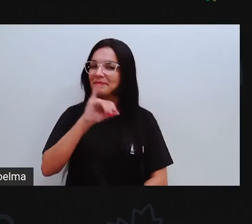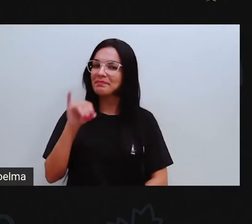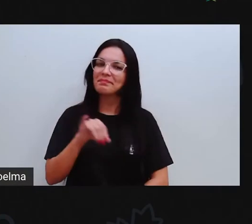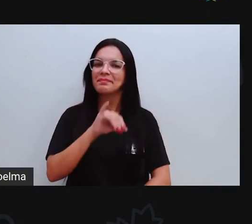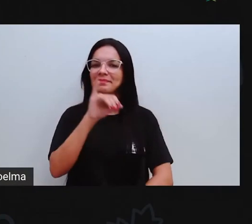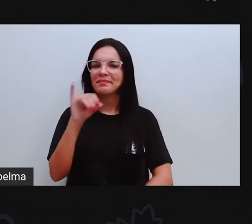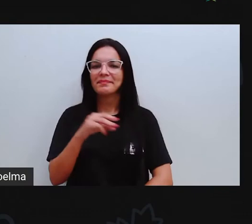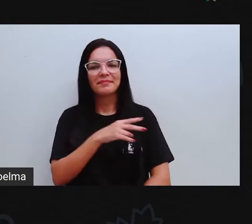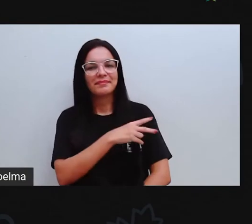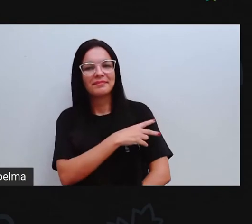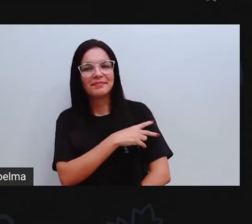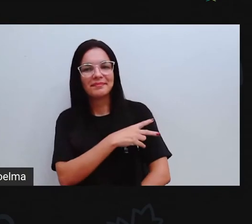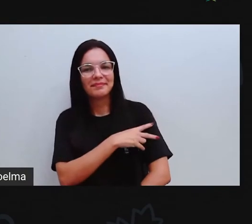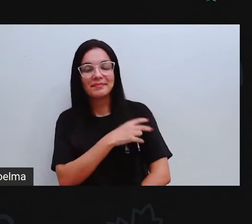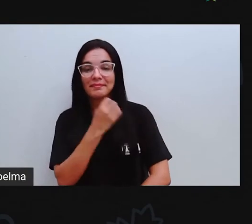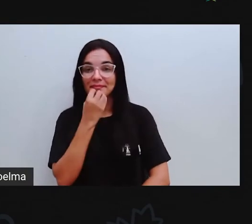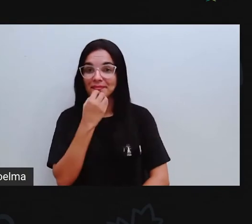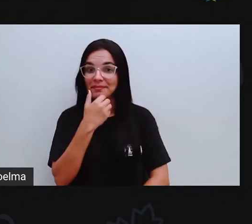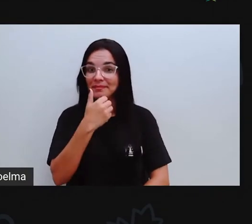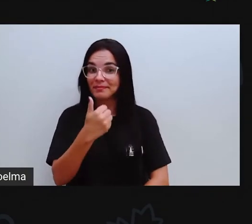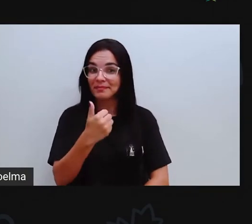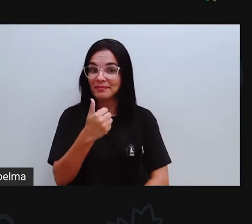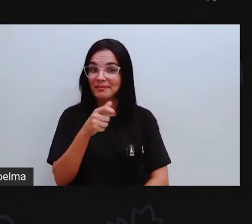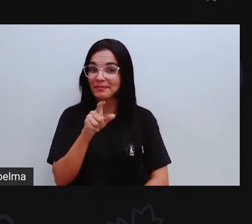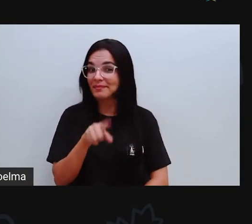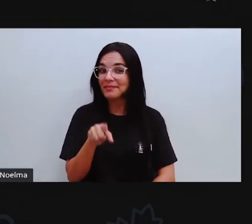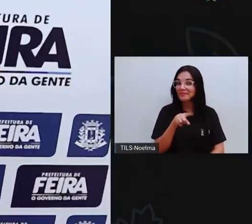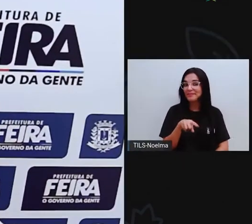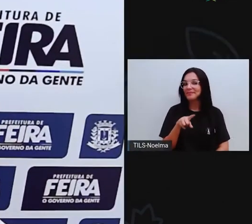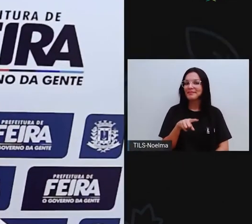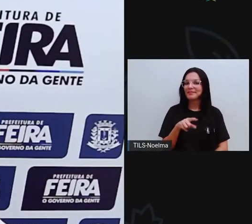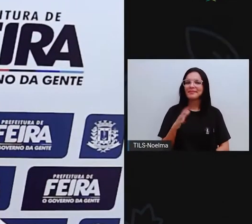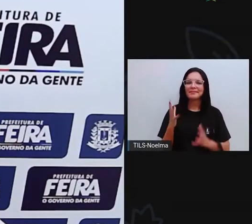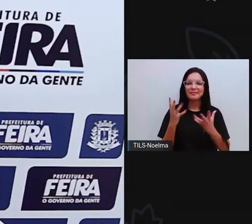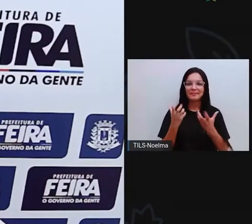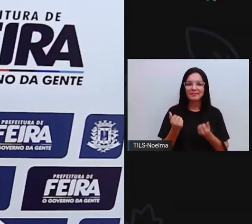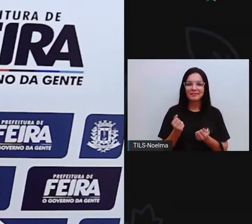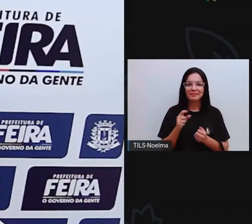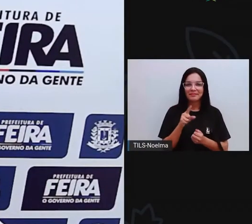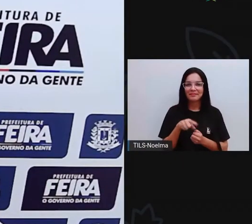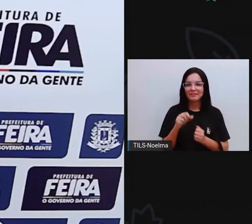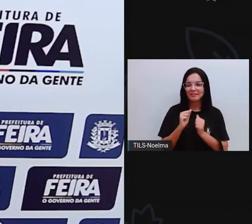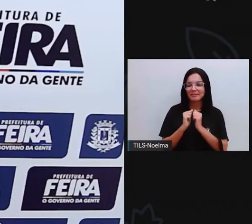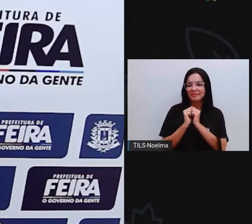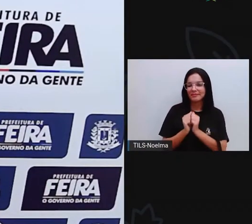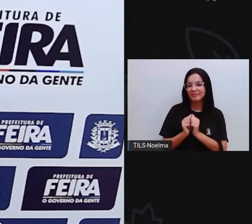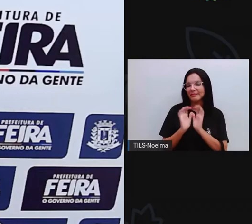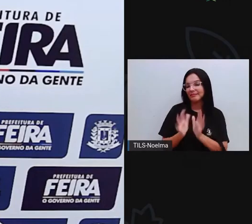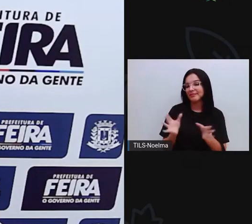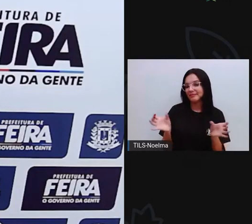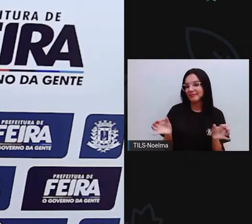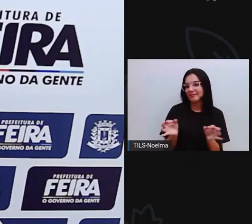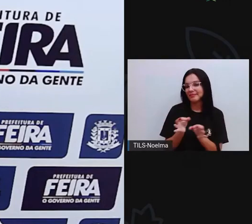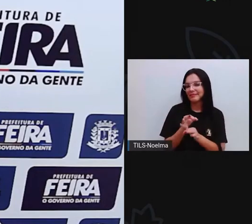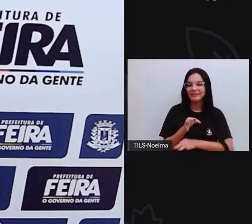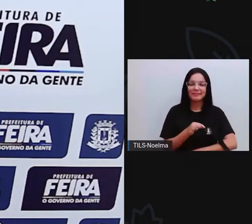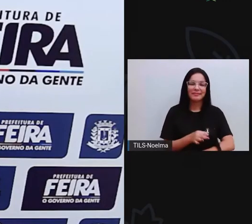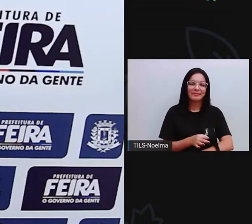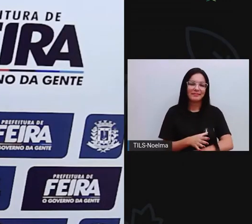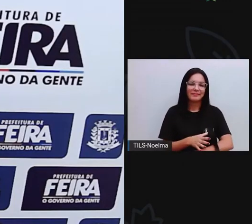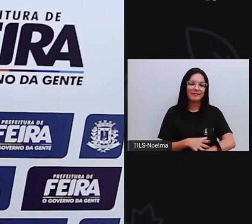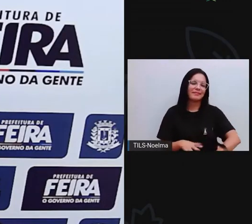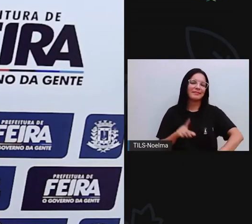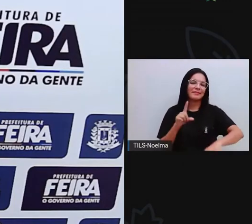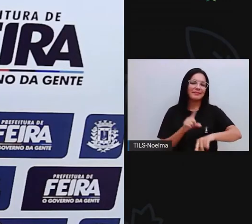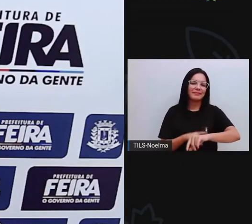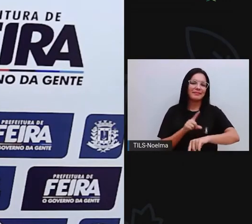Olá, segundo ano. Como estão, meus amores? Vamos lá. Quem aí está pronto? Quem já está aí preparado